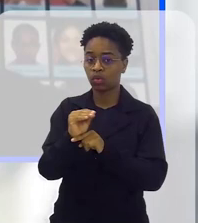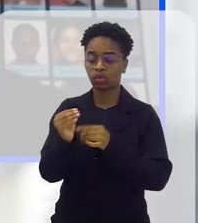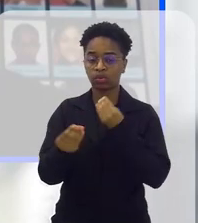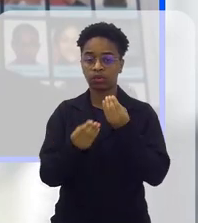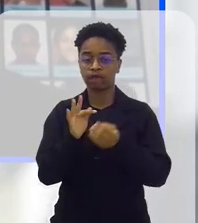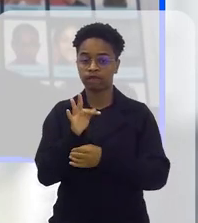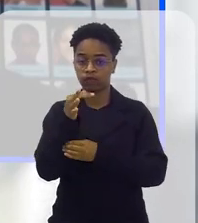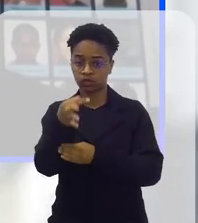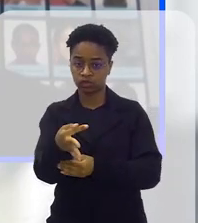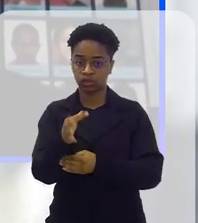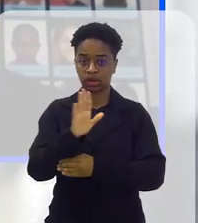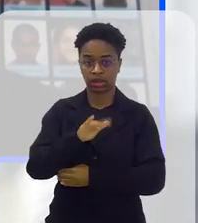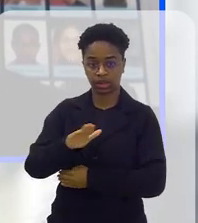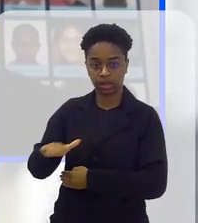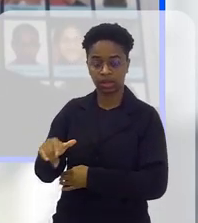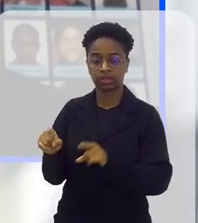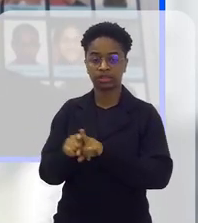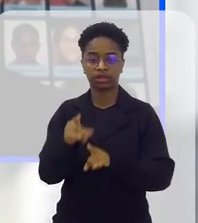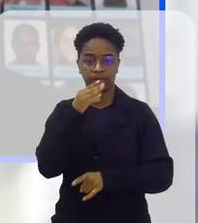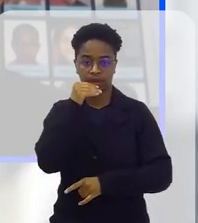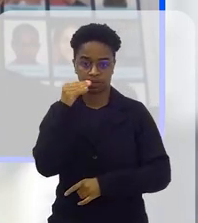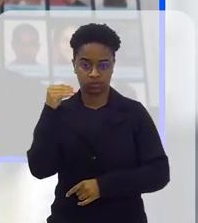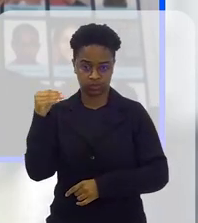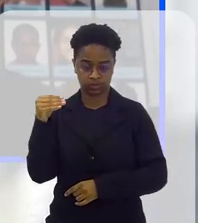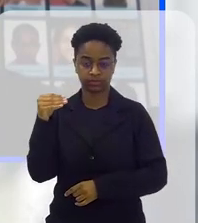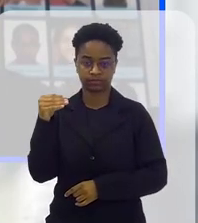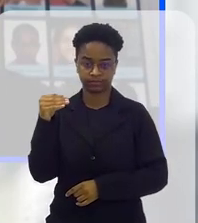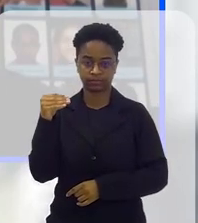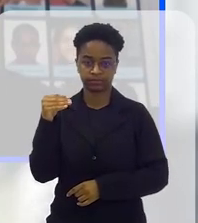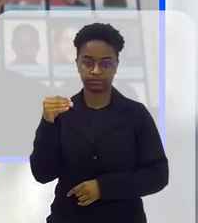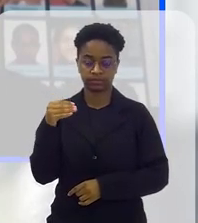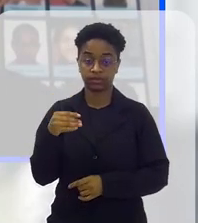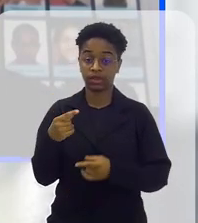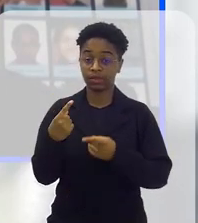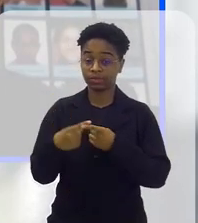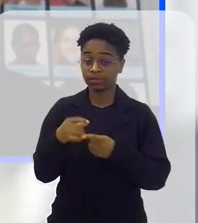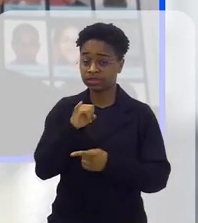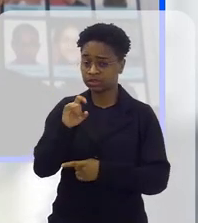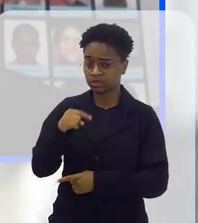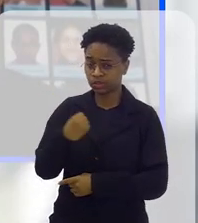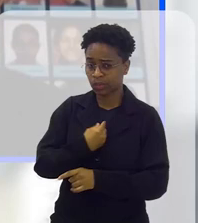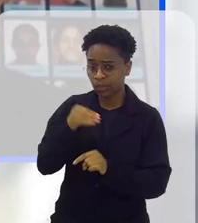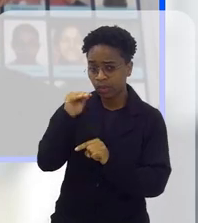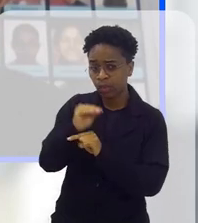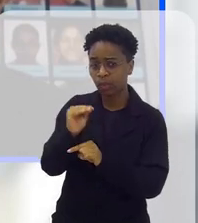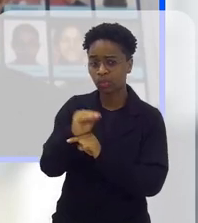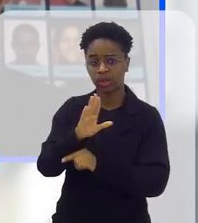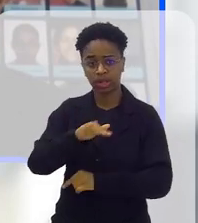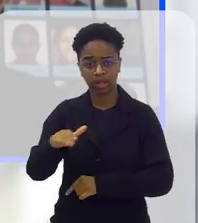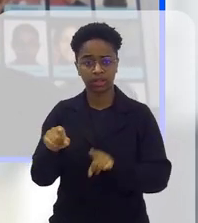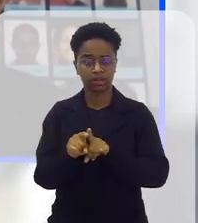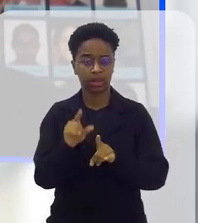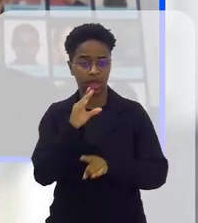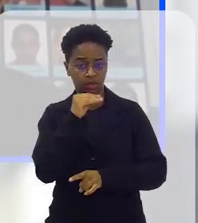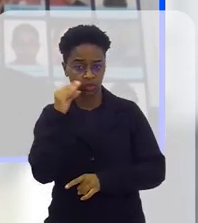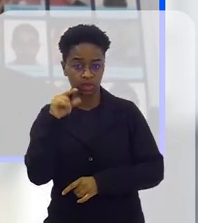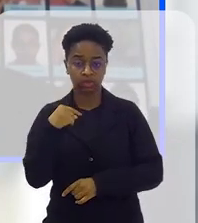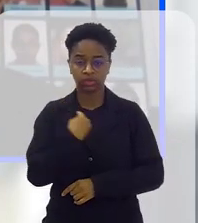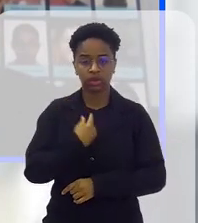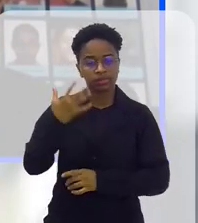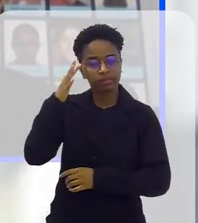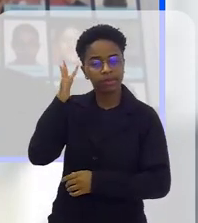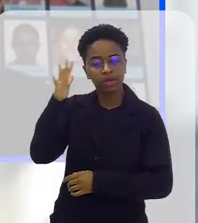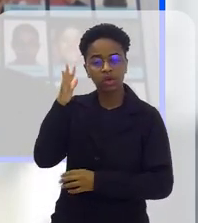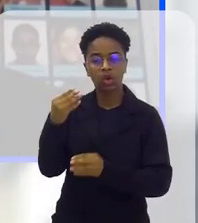futuro, né? Estamos falando de crianças e adolescentes. Quando a gente cuida de crianças e adolescentes, a gente está